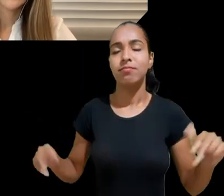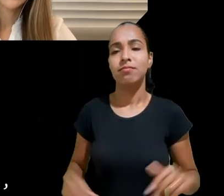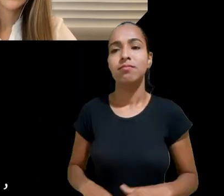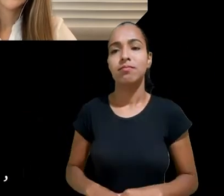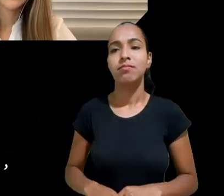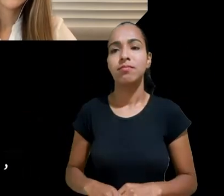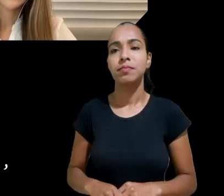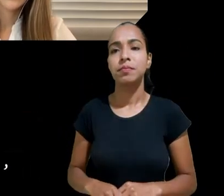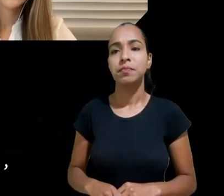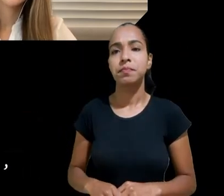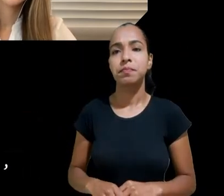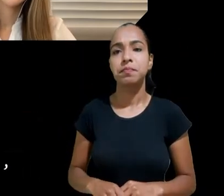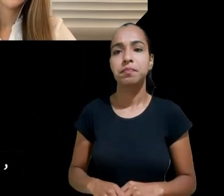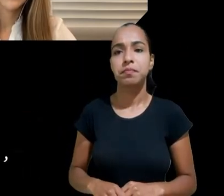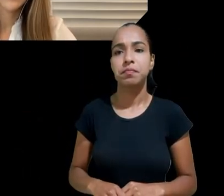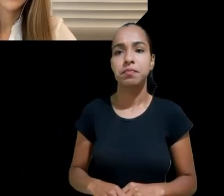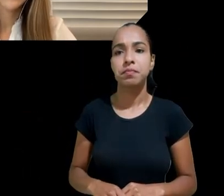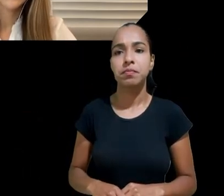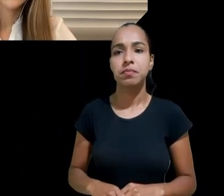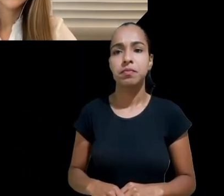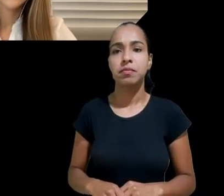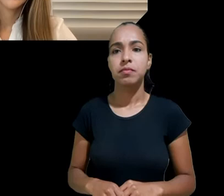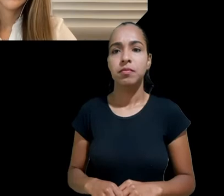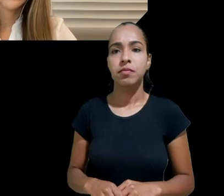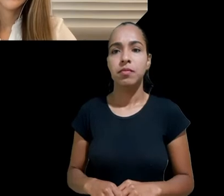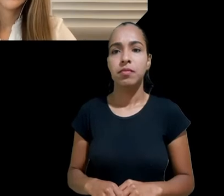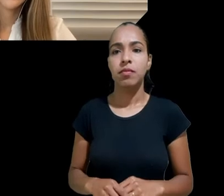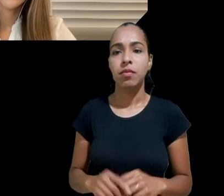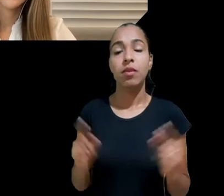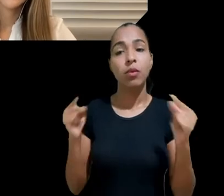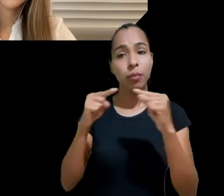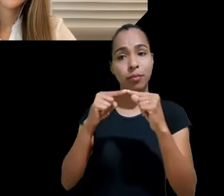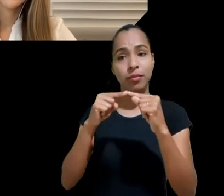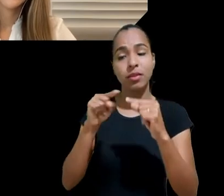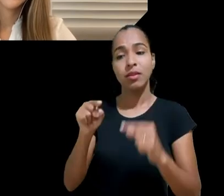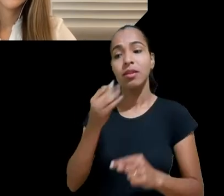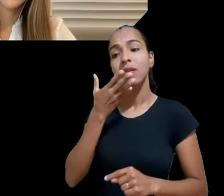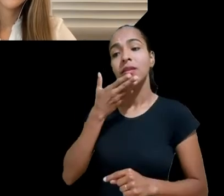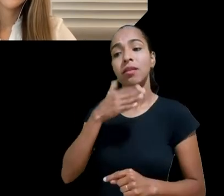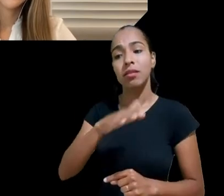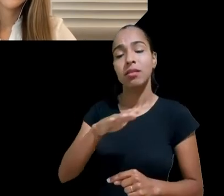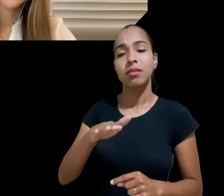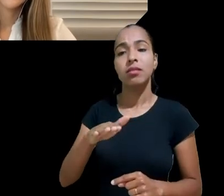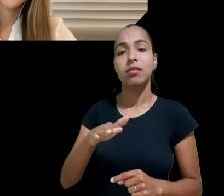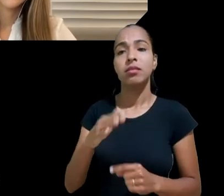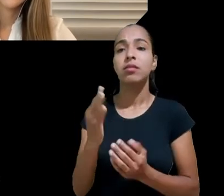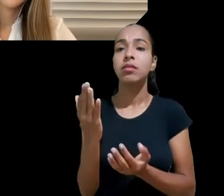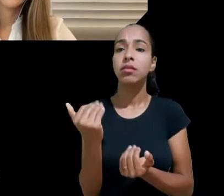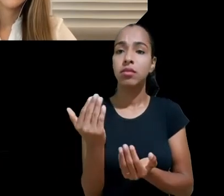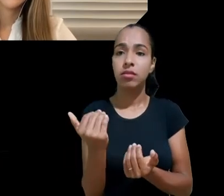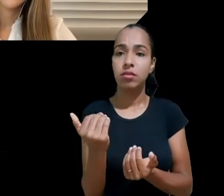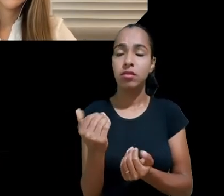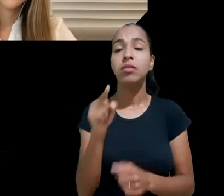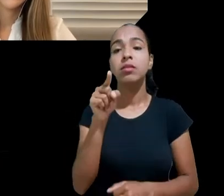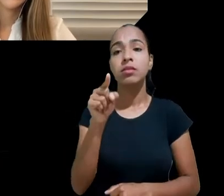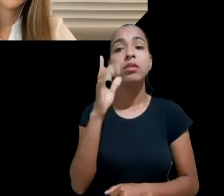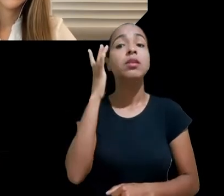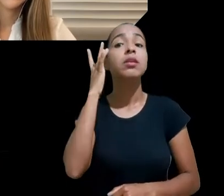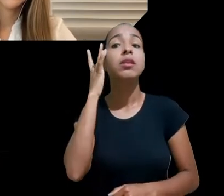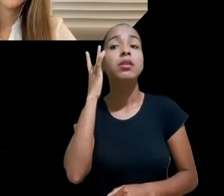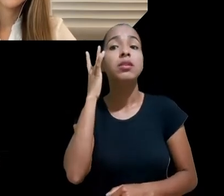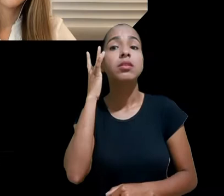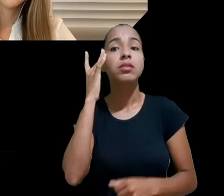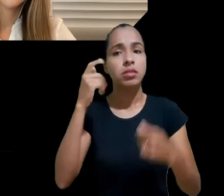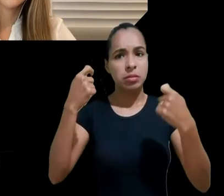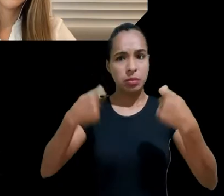a criança e o adolescente. Mas você acha que deveria haver uma tutela mais rigorosa e como é possível a gente fazer